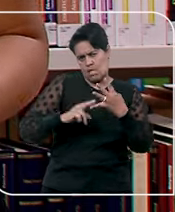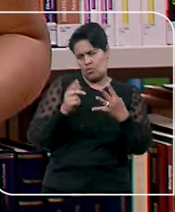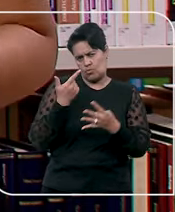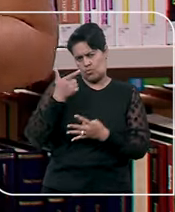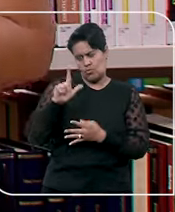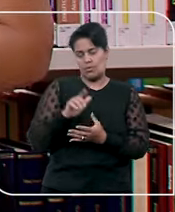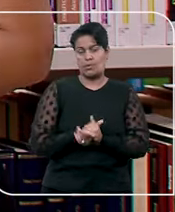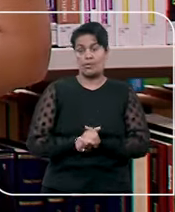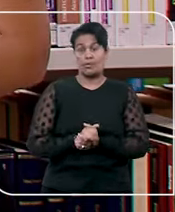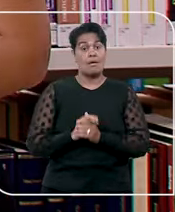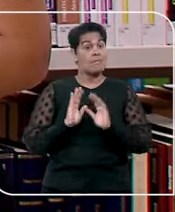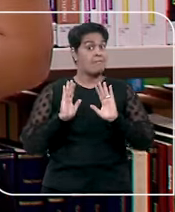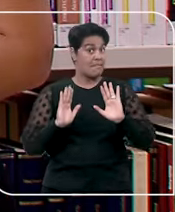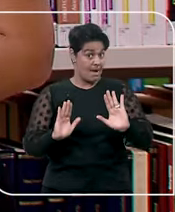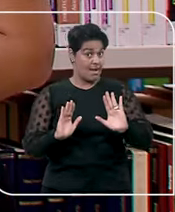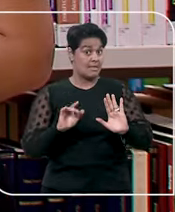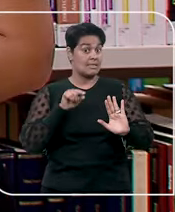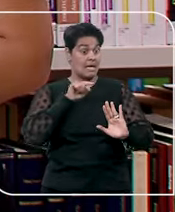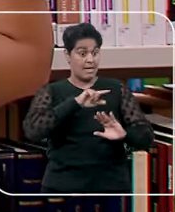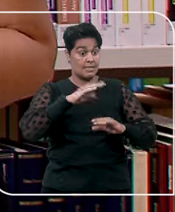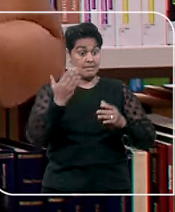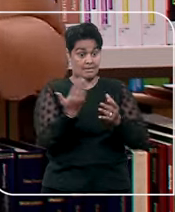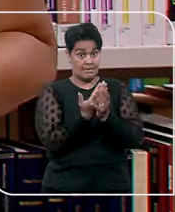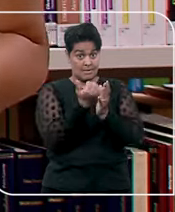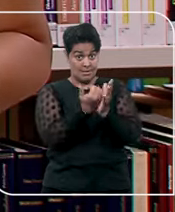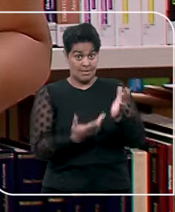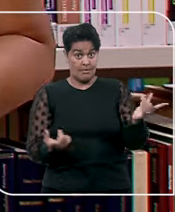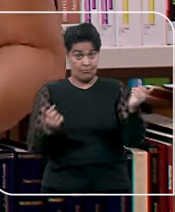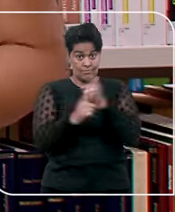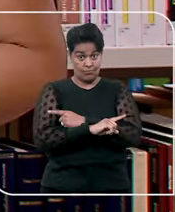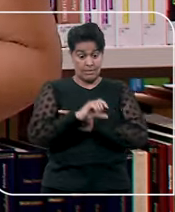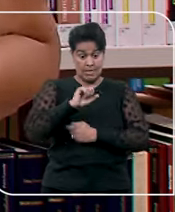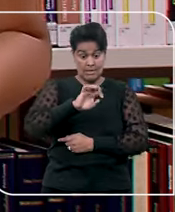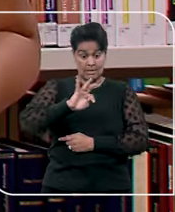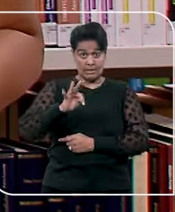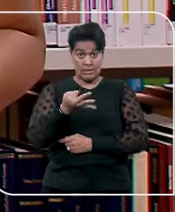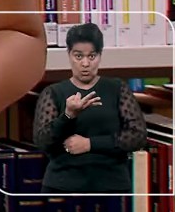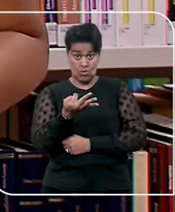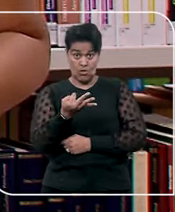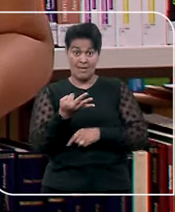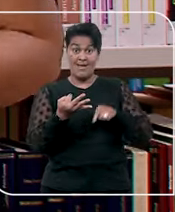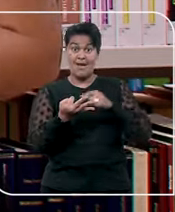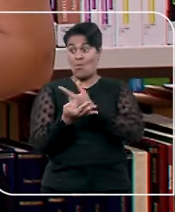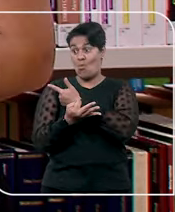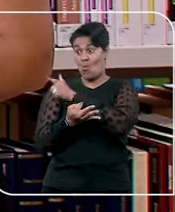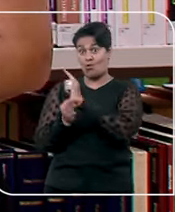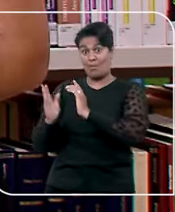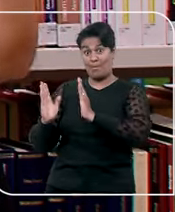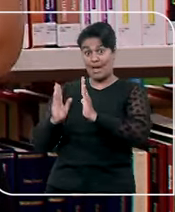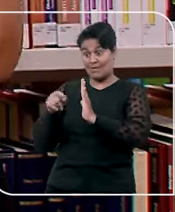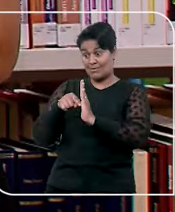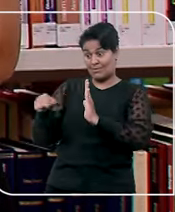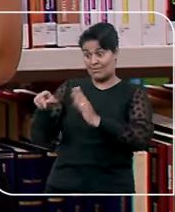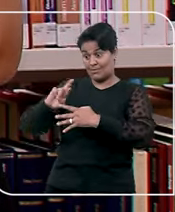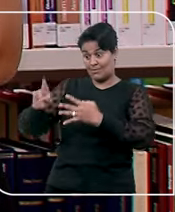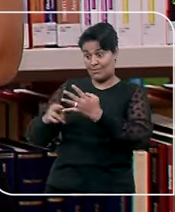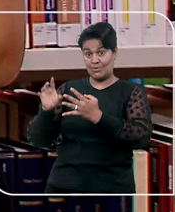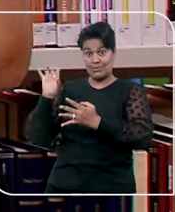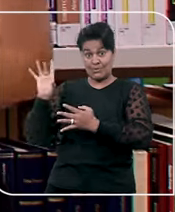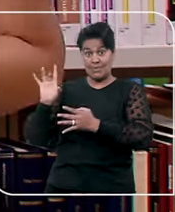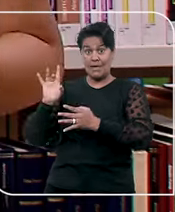detalhe, a interposição de embargos de divergência no STJ interrompe o prazo para a interposição de recurso